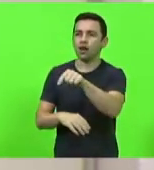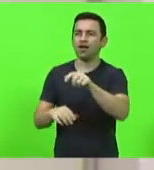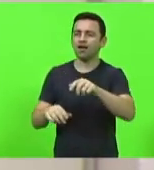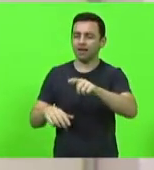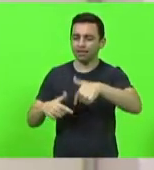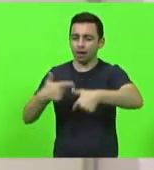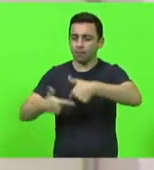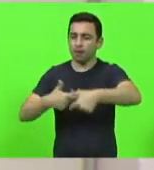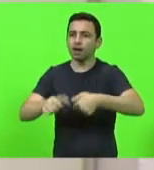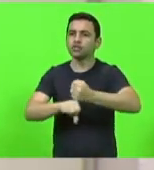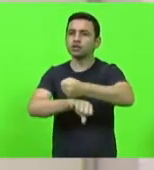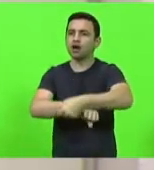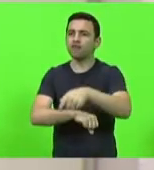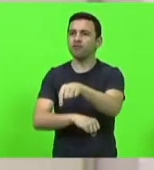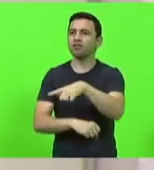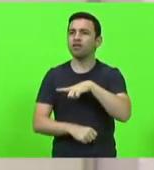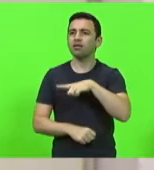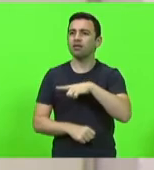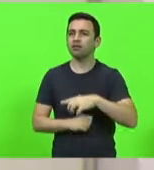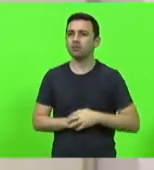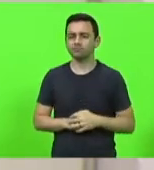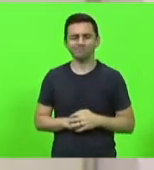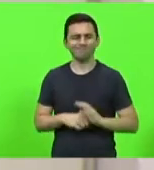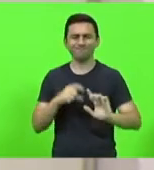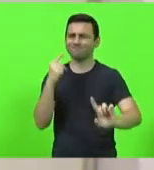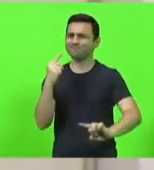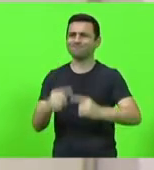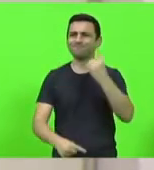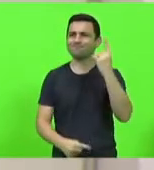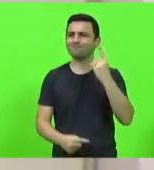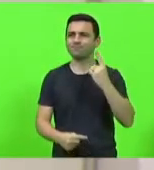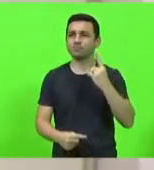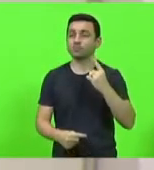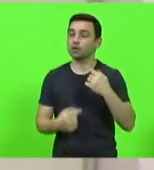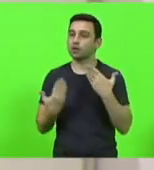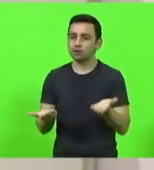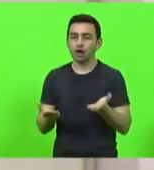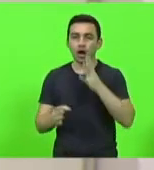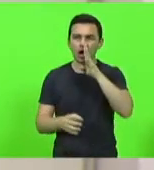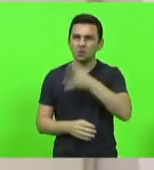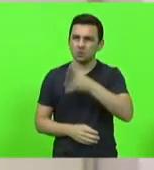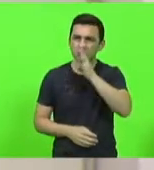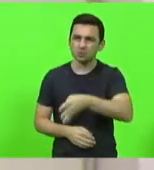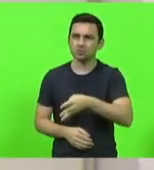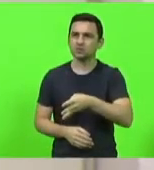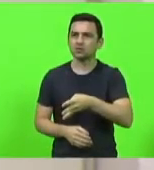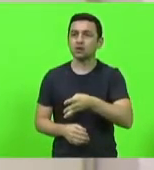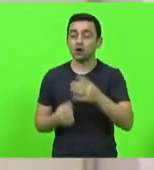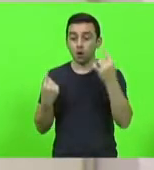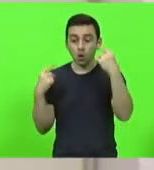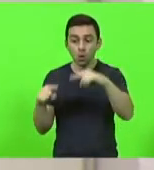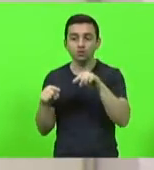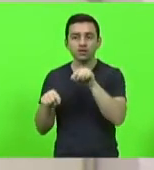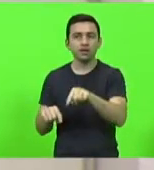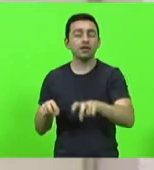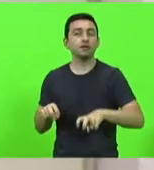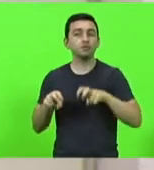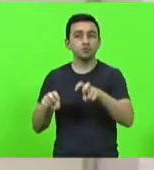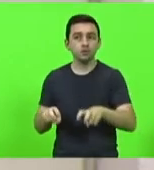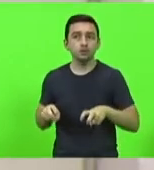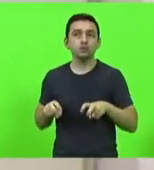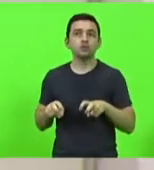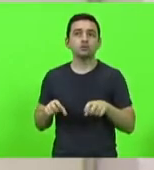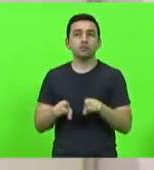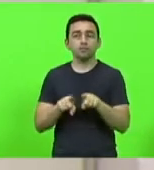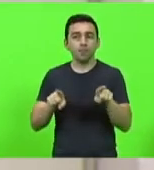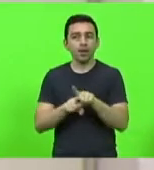escrava. não procede essa acusação contra o agricultor e contra